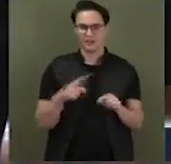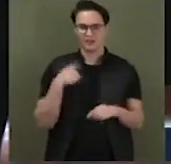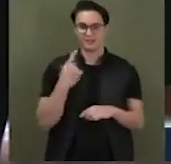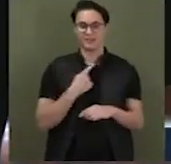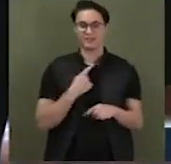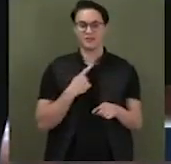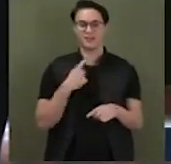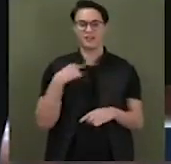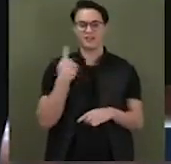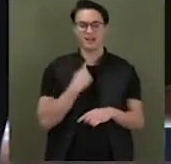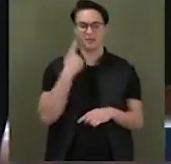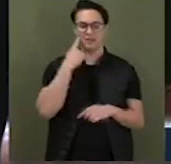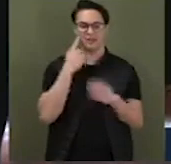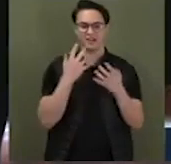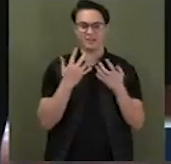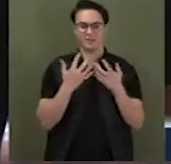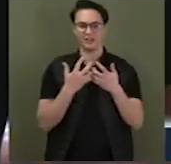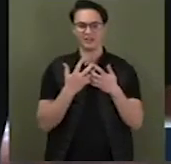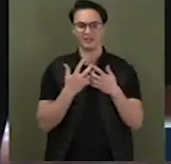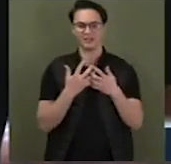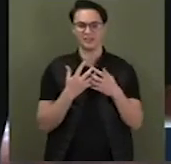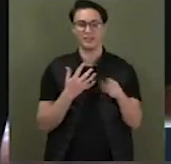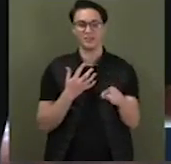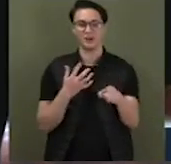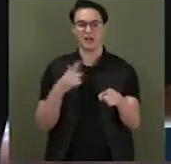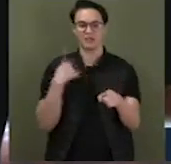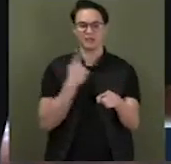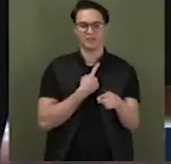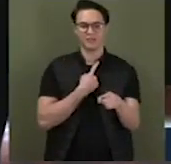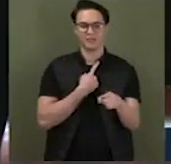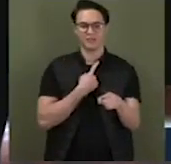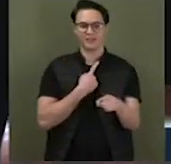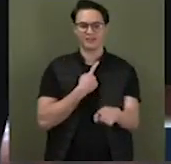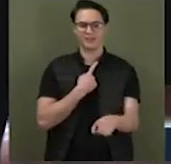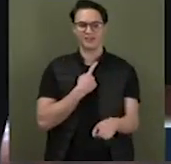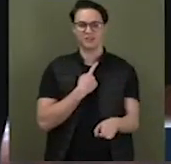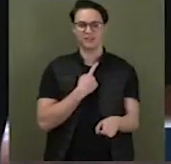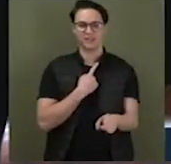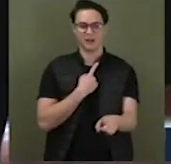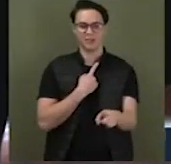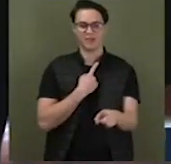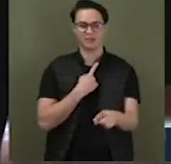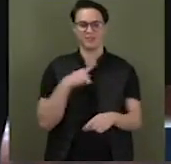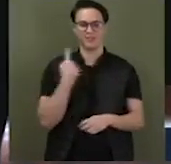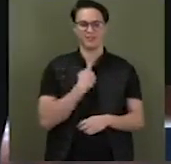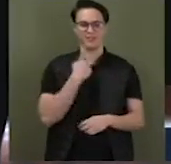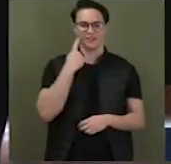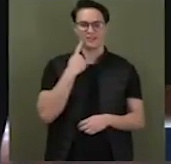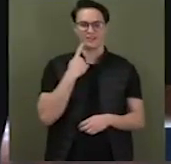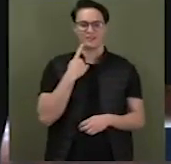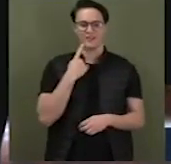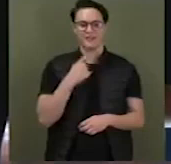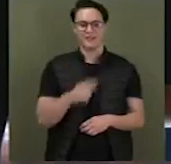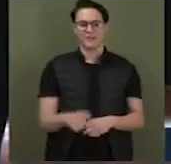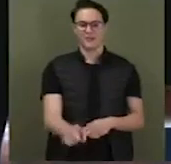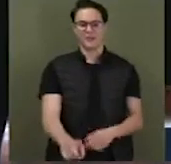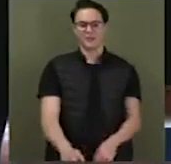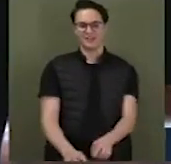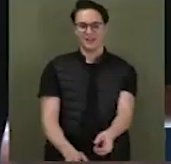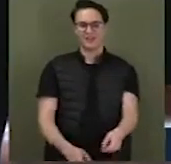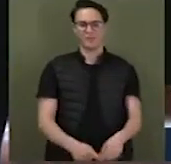naqueles espetáculos. Duas centenas de anos, testemunha,